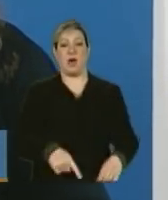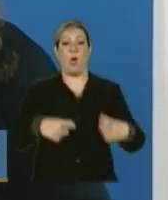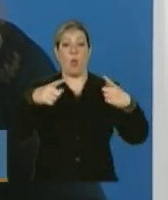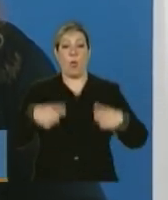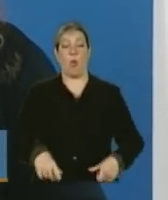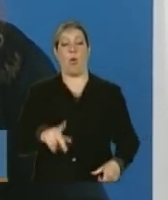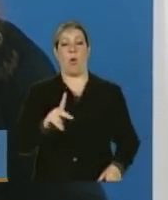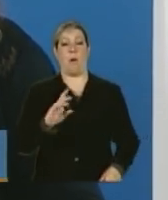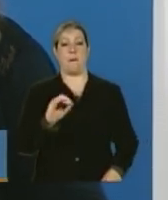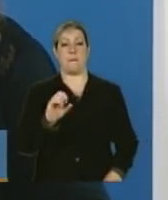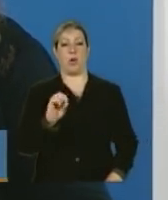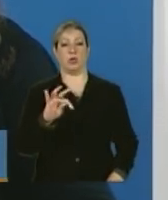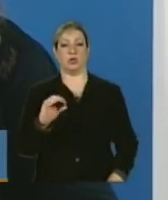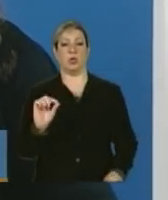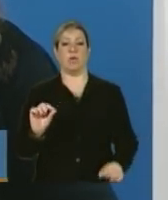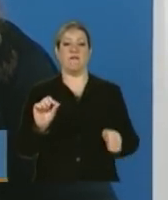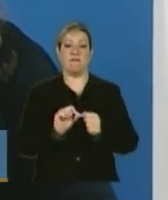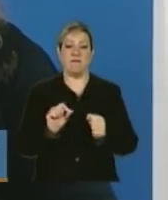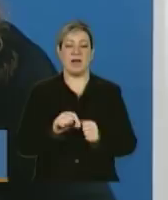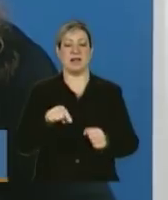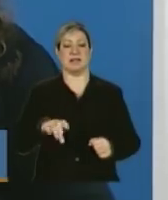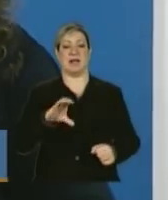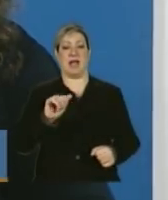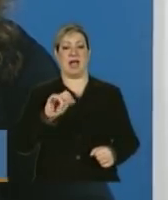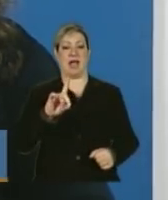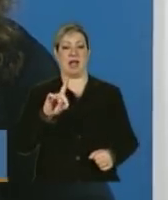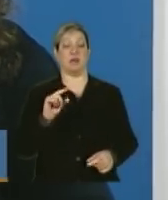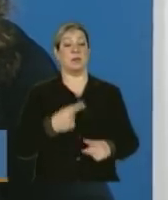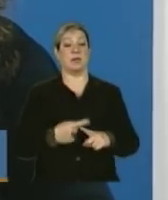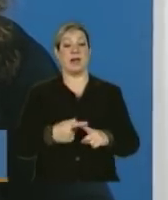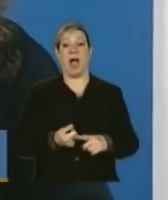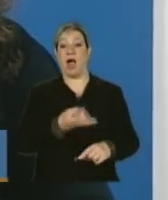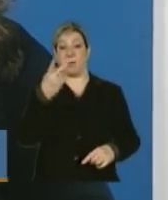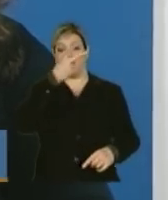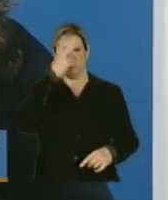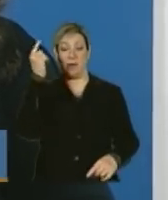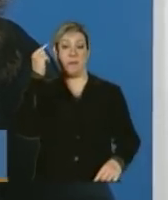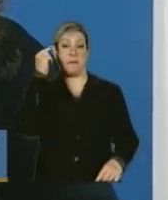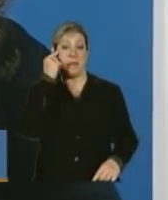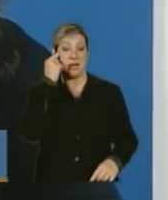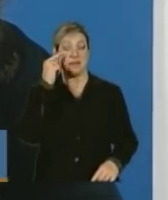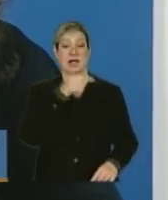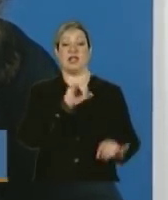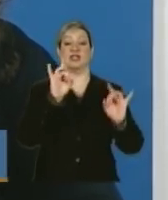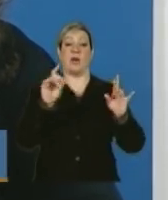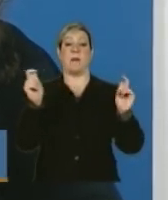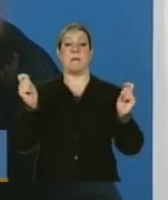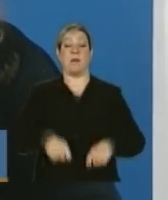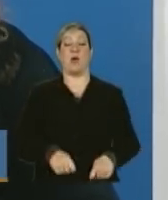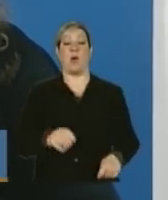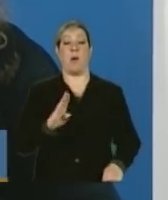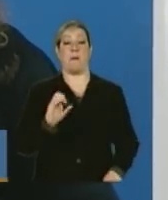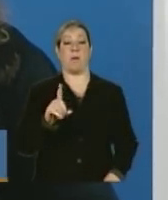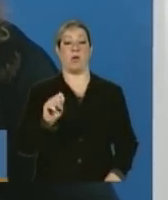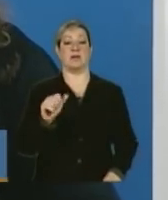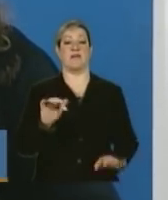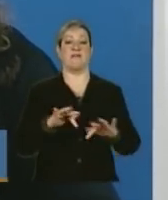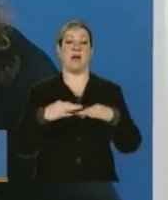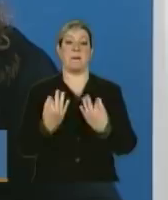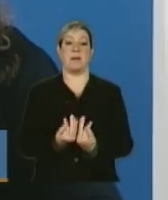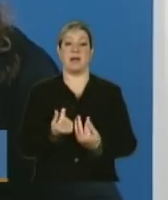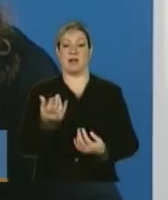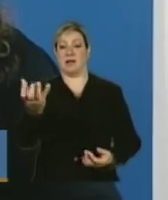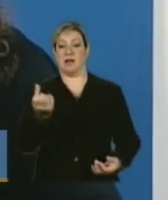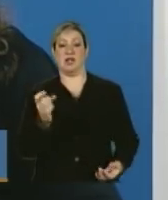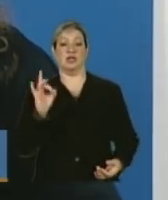informar aquela família sobre o é o Cadastro Único. Porque tem gente que pensa que a família só pode acessar o Bolsa Família. Se cadastrando, não. Bolsa